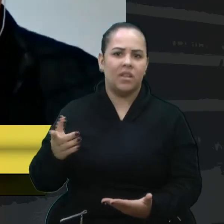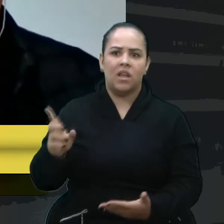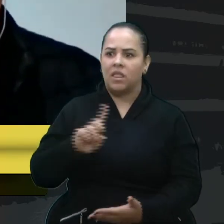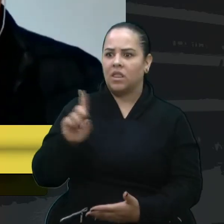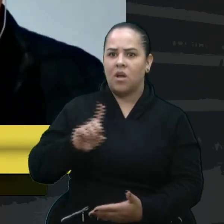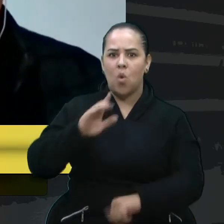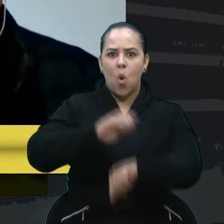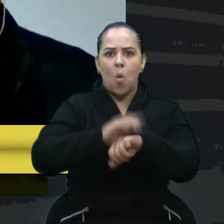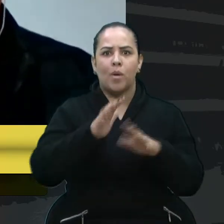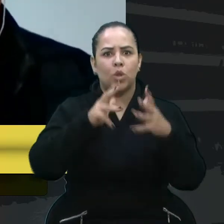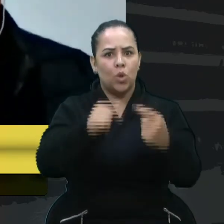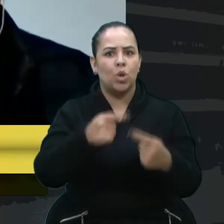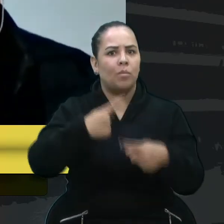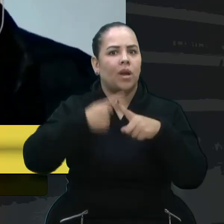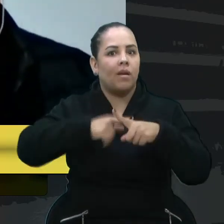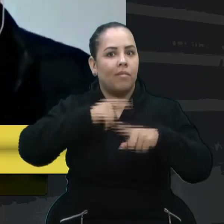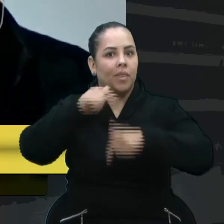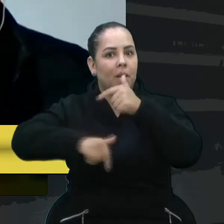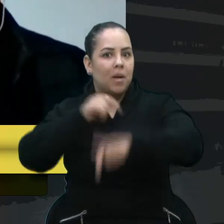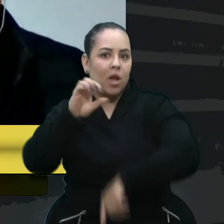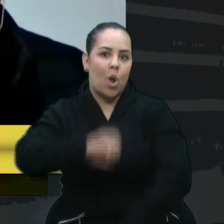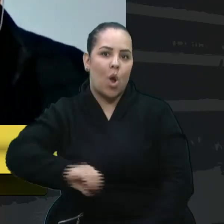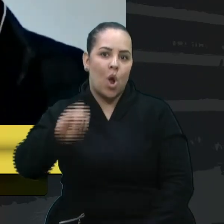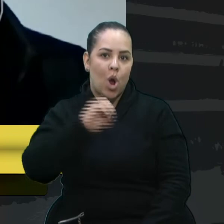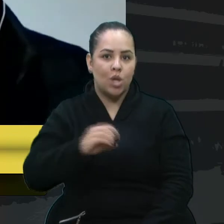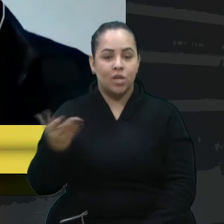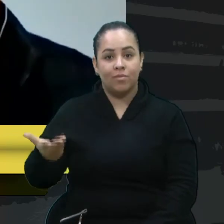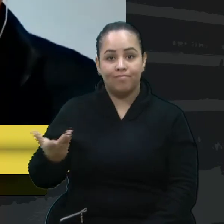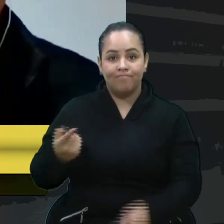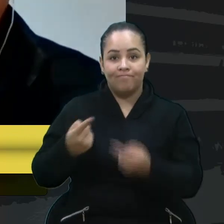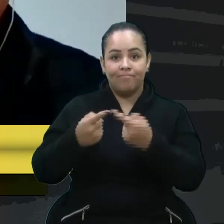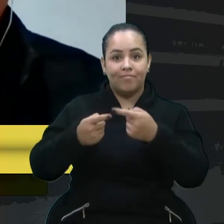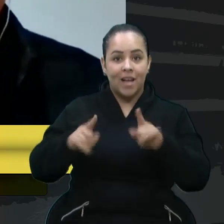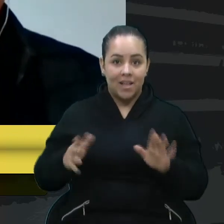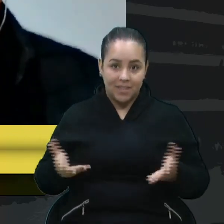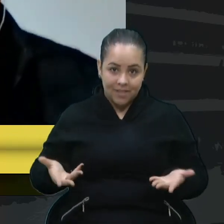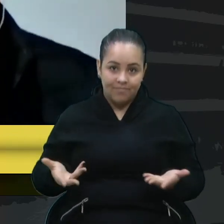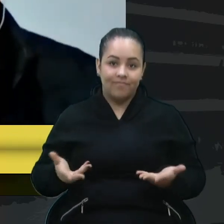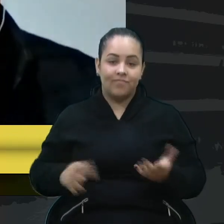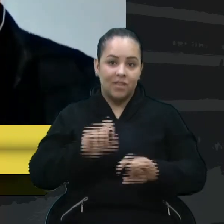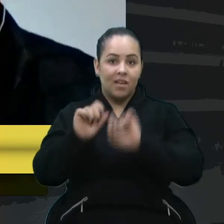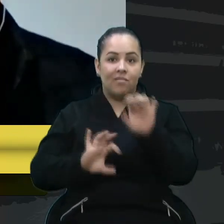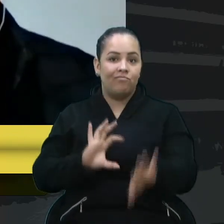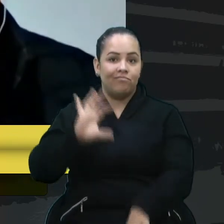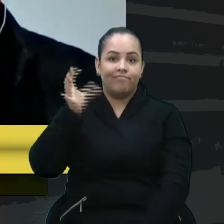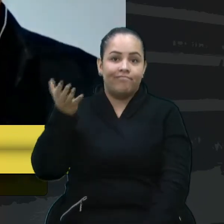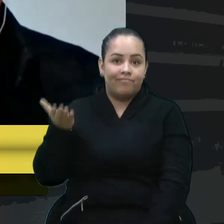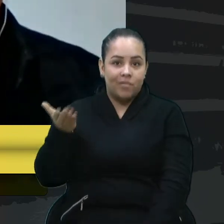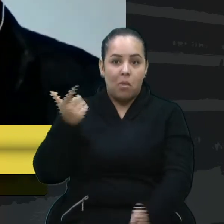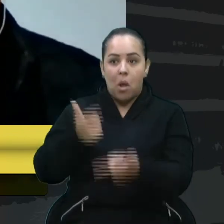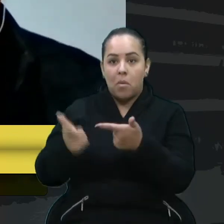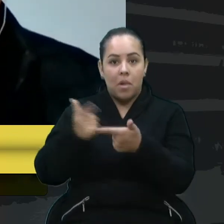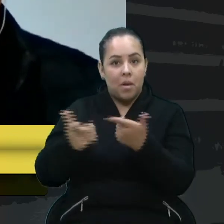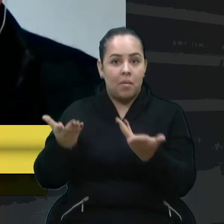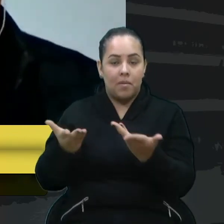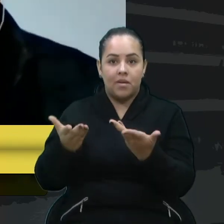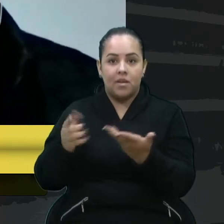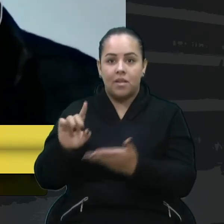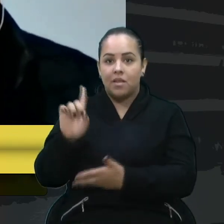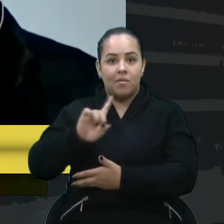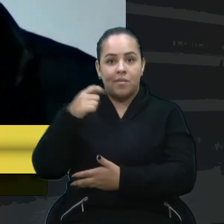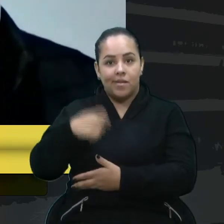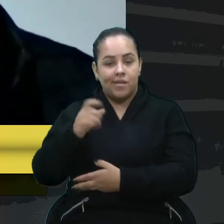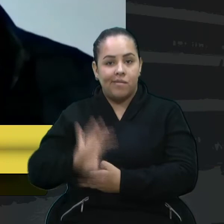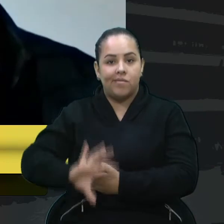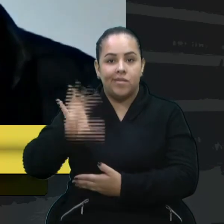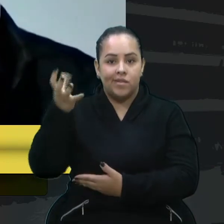guarda faz um ótimo trabalho, só que aconteceu um problema que não era para ter acontecido, foi um